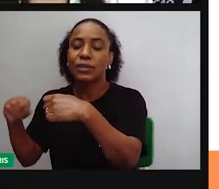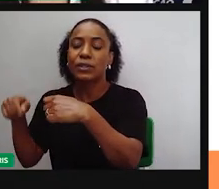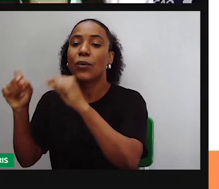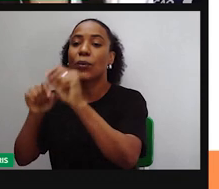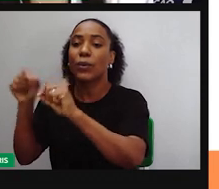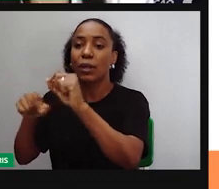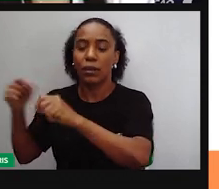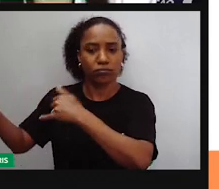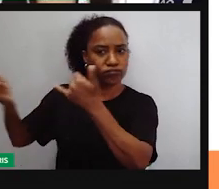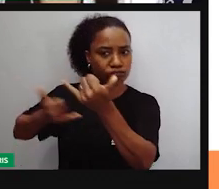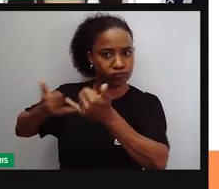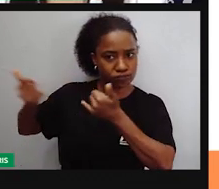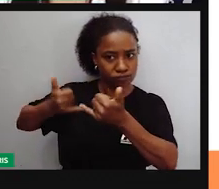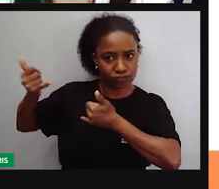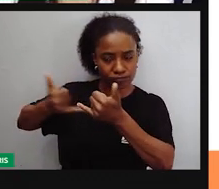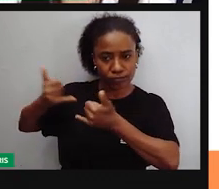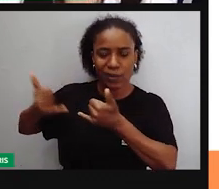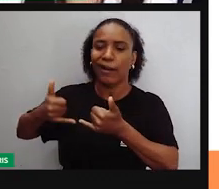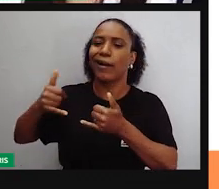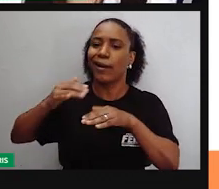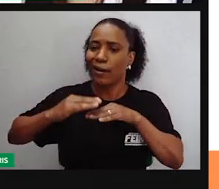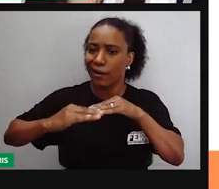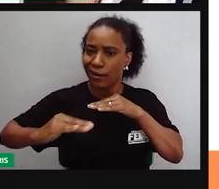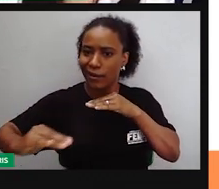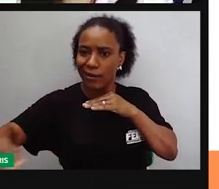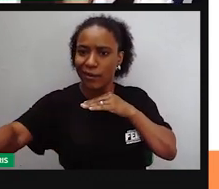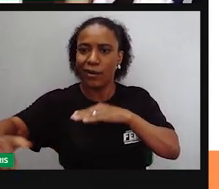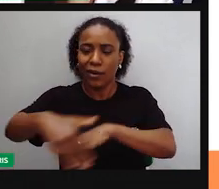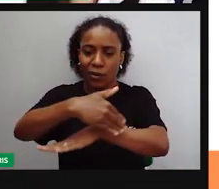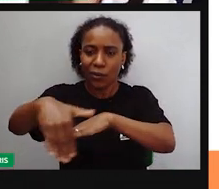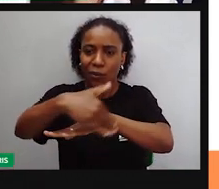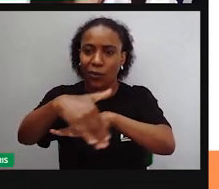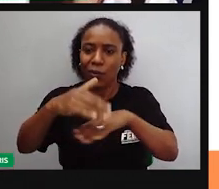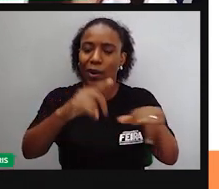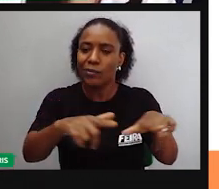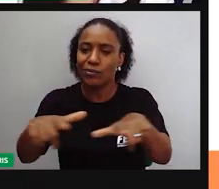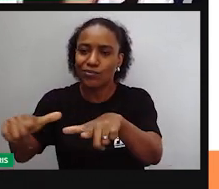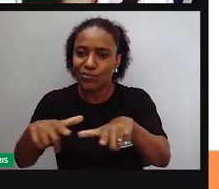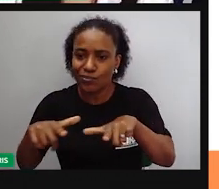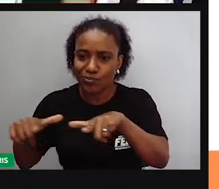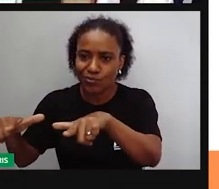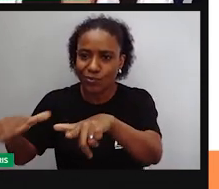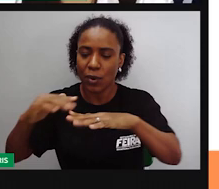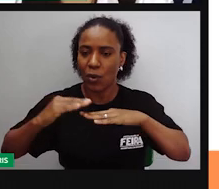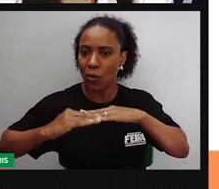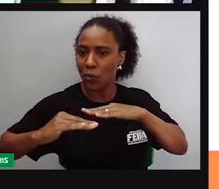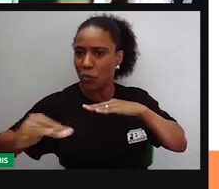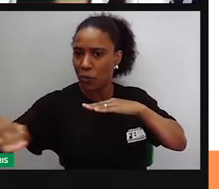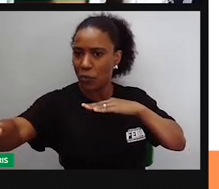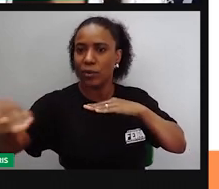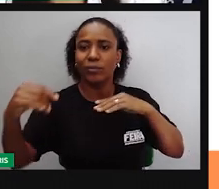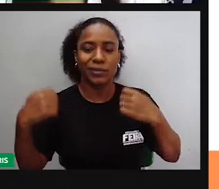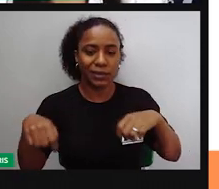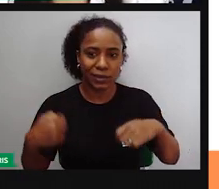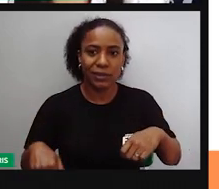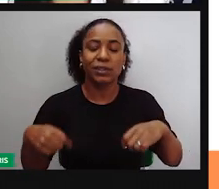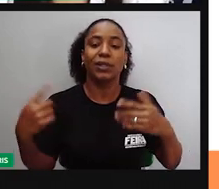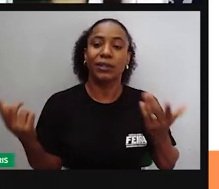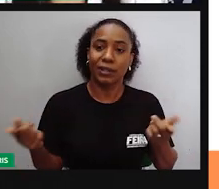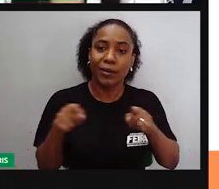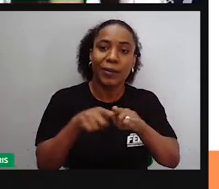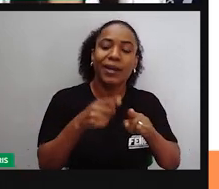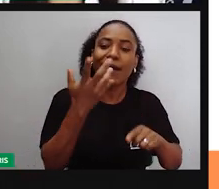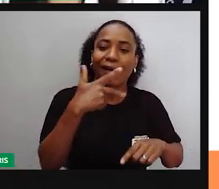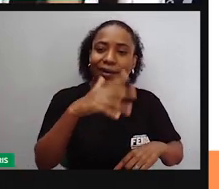calçar esta rua. Aqui a gente está sentindo a necessidade de uma creche. Olha, o posto médico está pequeno, né?